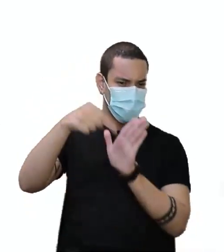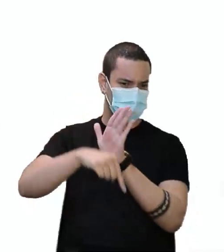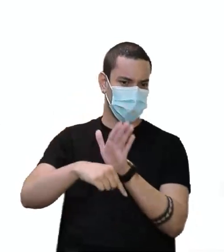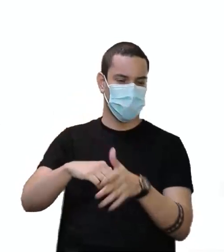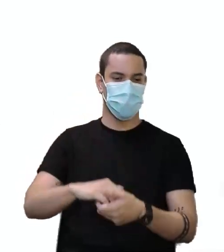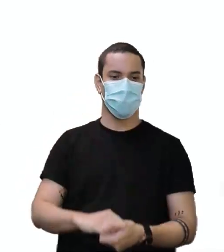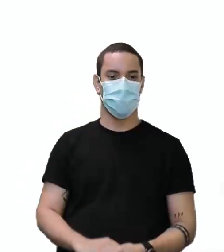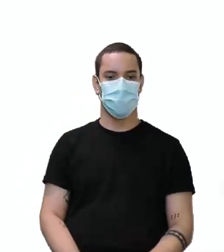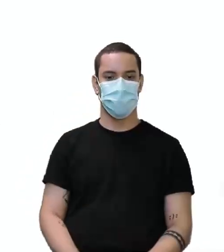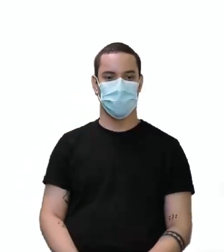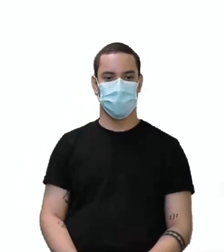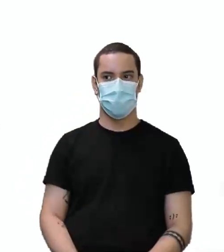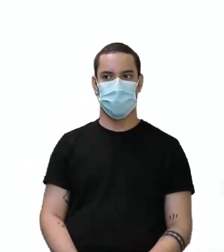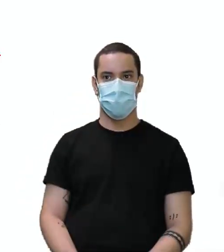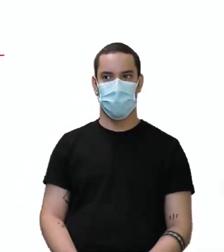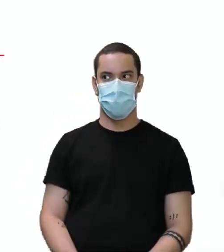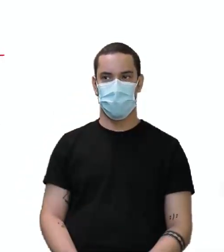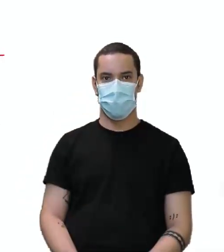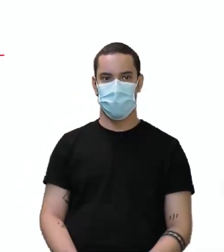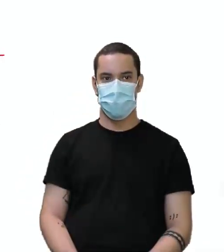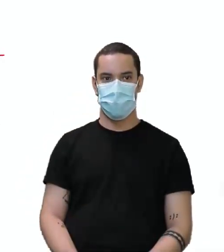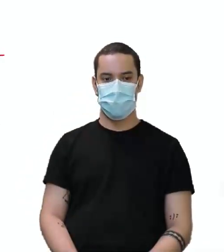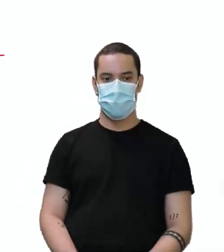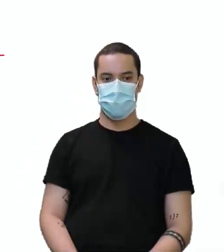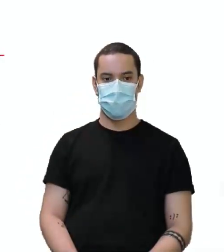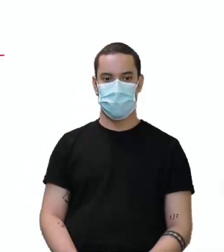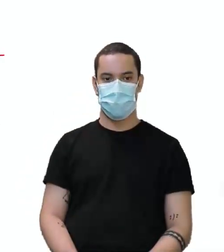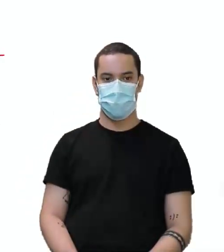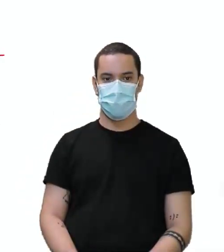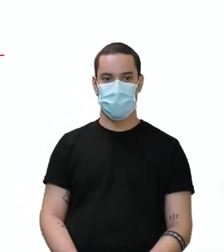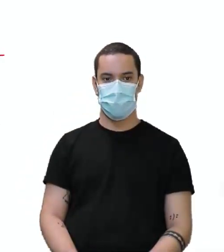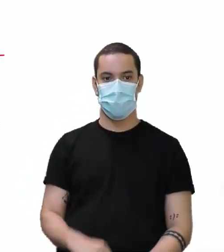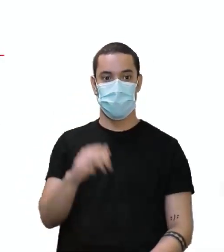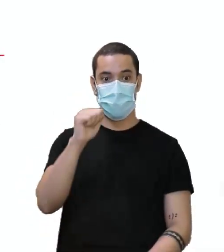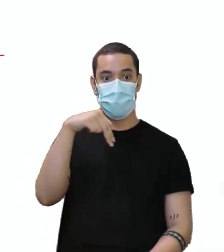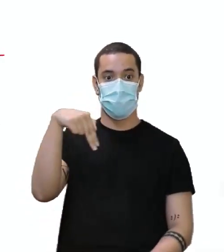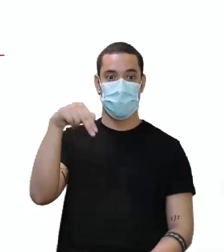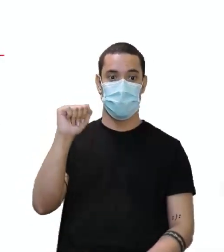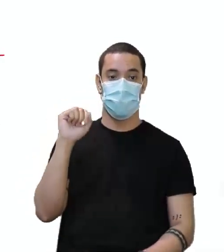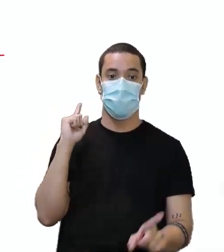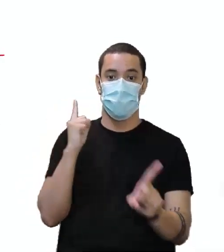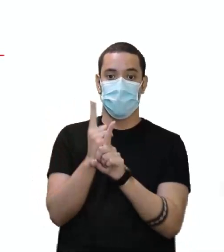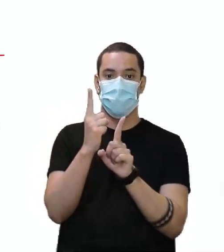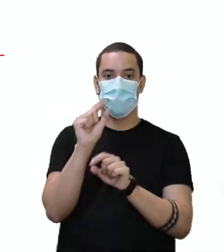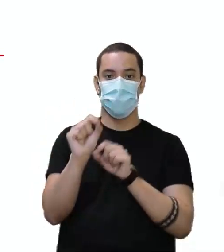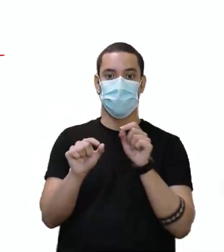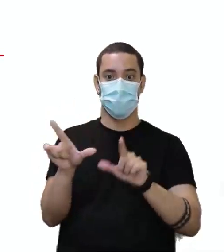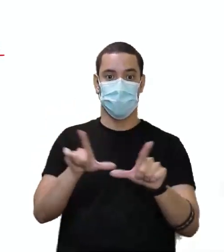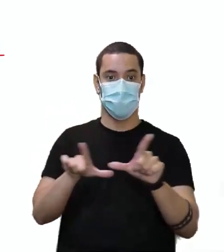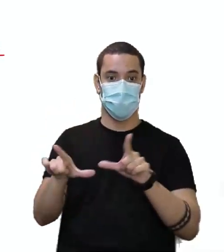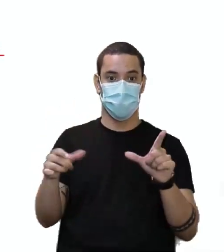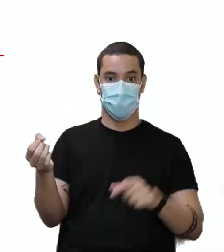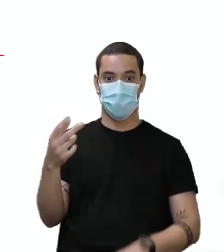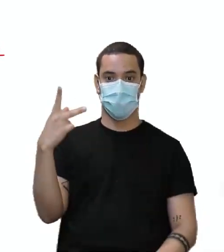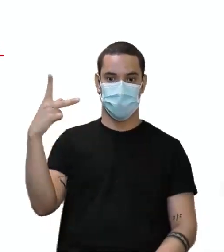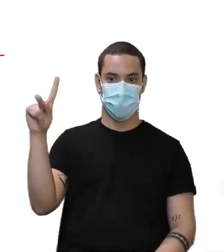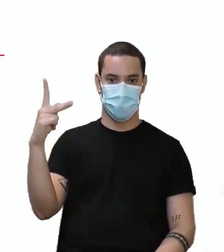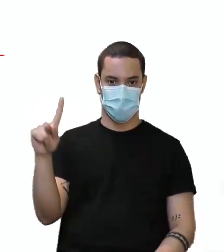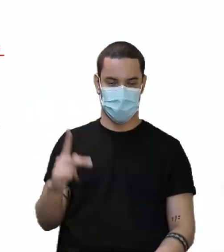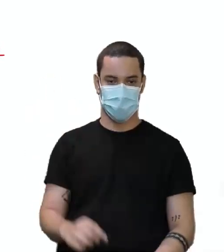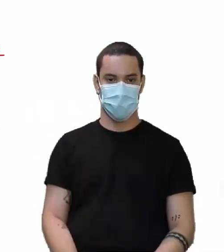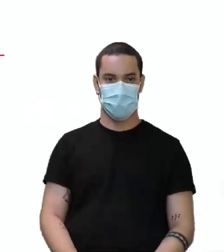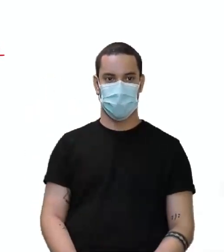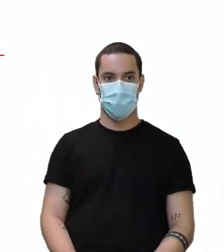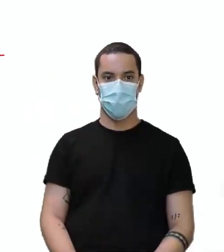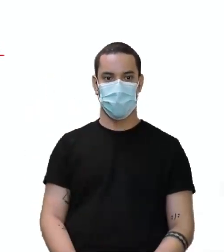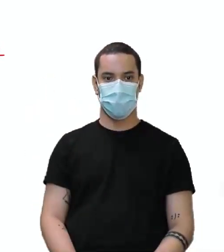found a new job today. A Ana acabou de encontrar o emprego novo hoje. Tá?